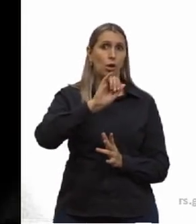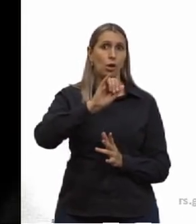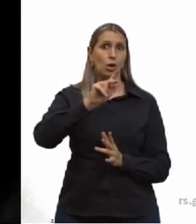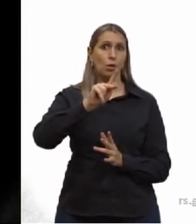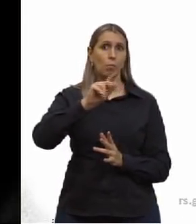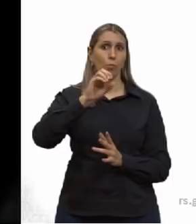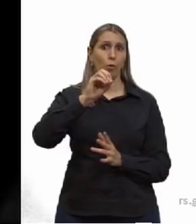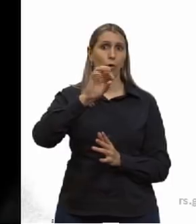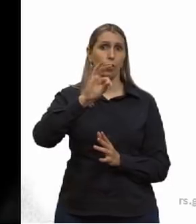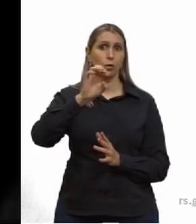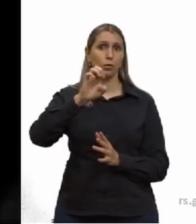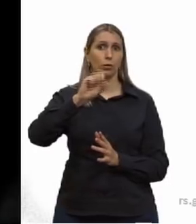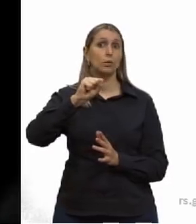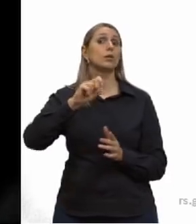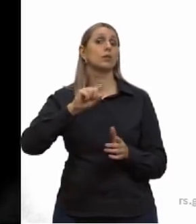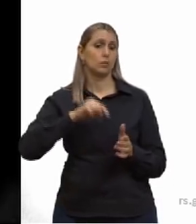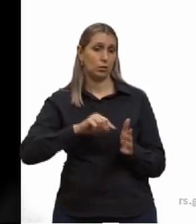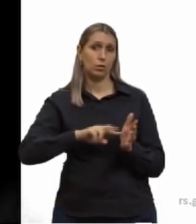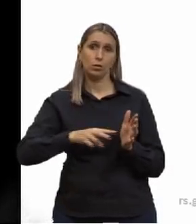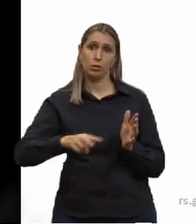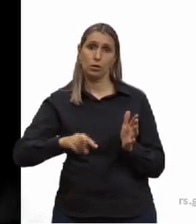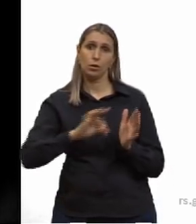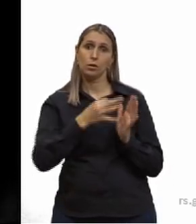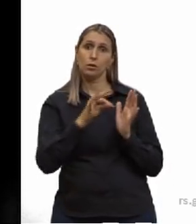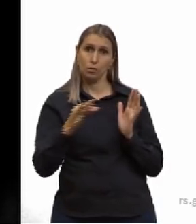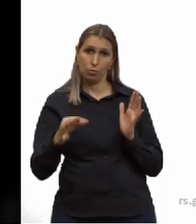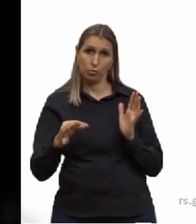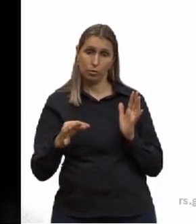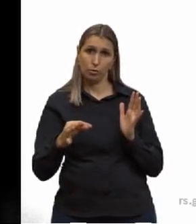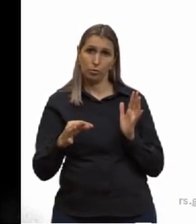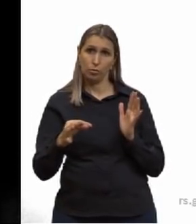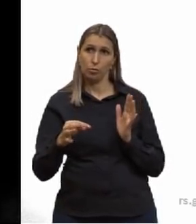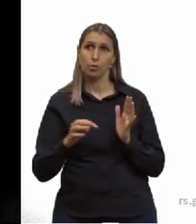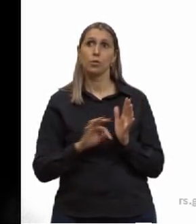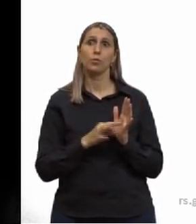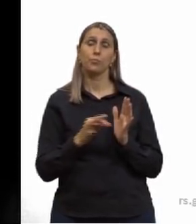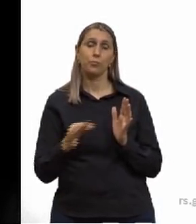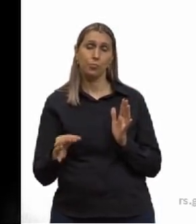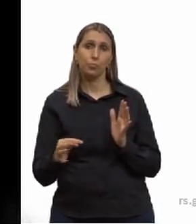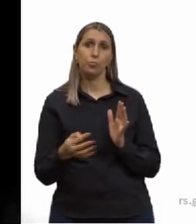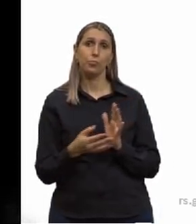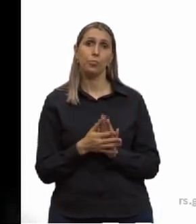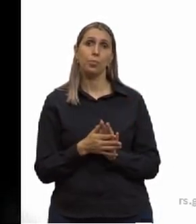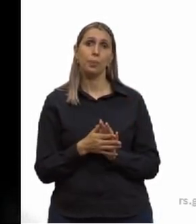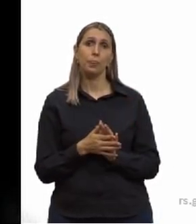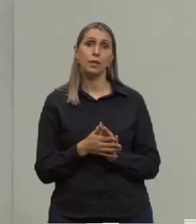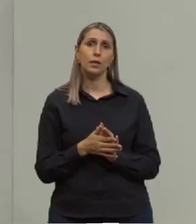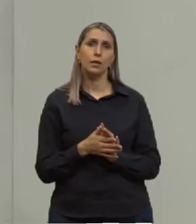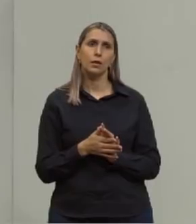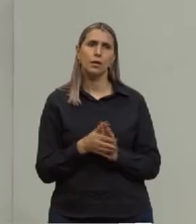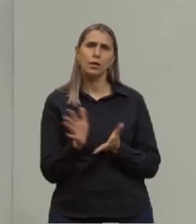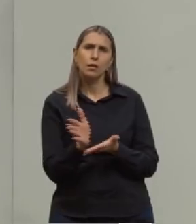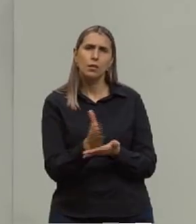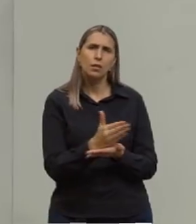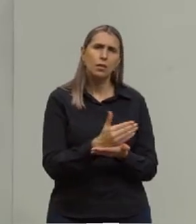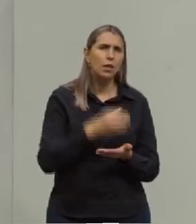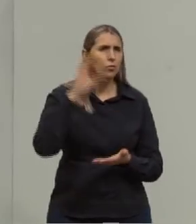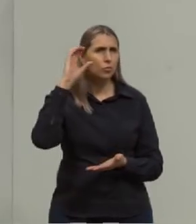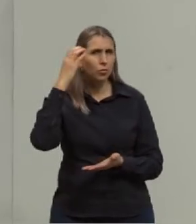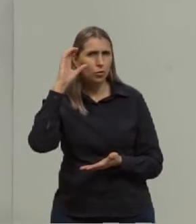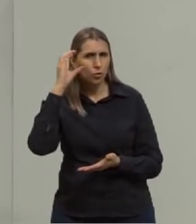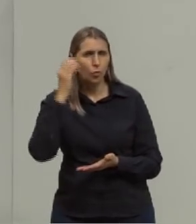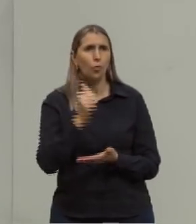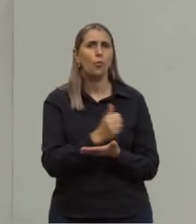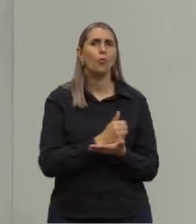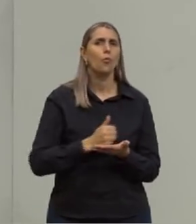palavra que são sim teorias, são levantamentos científicos com